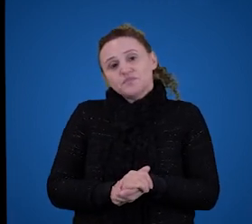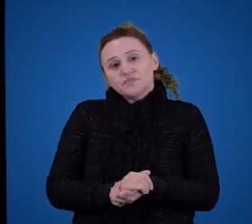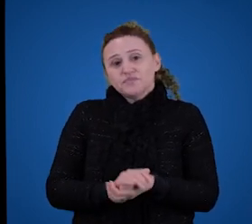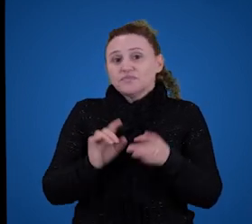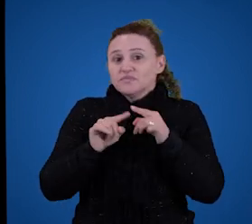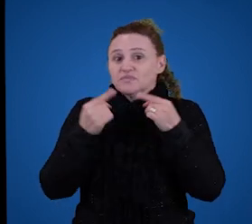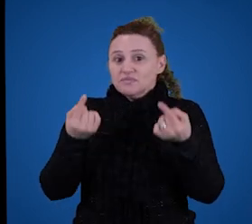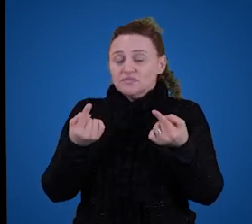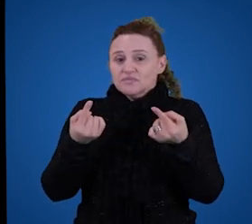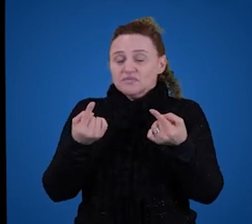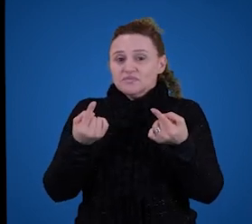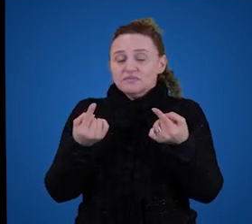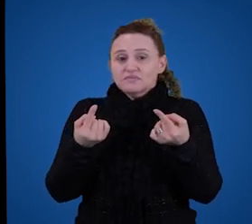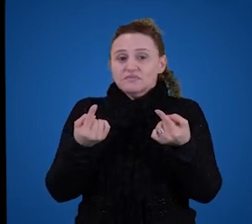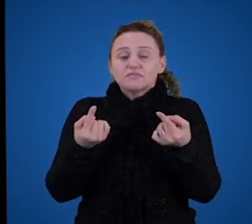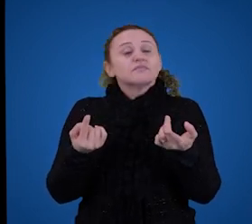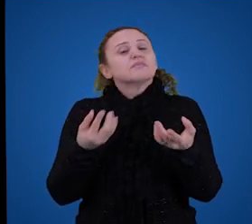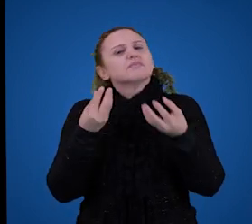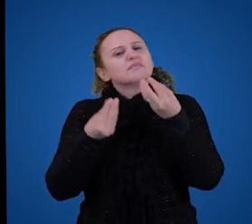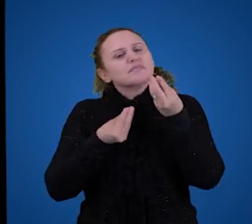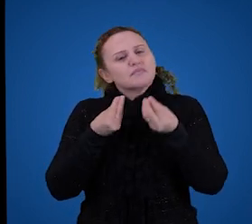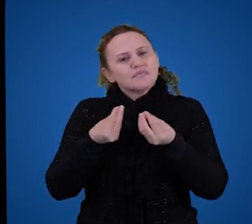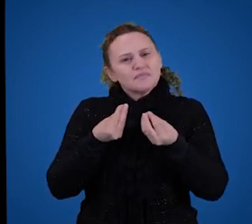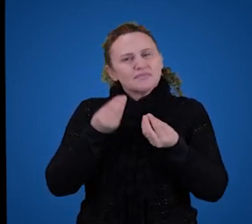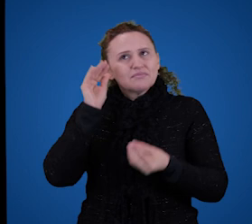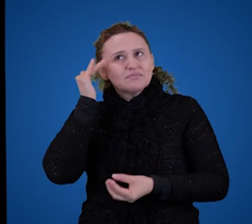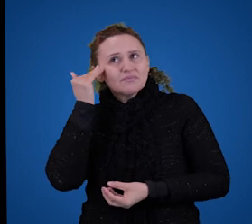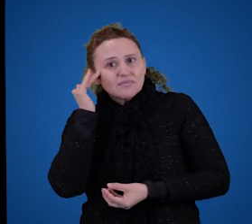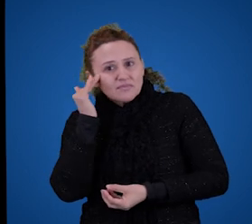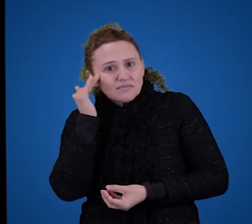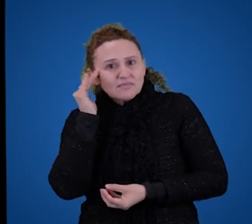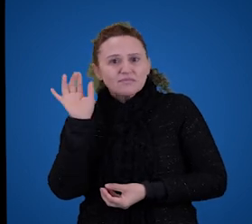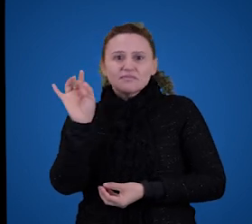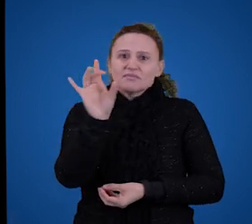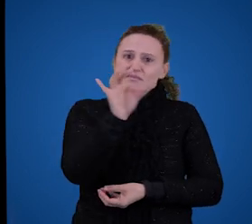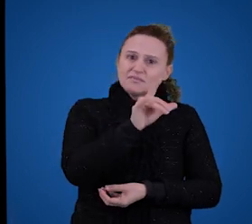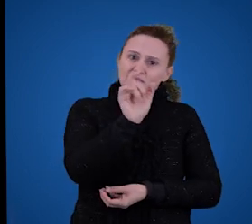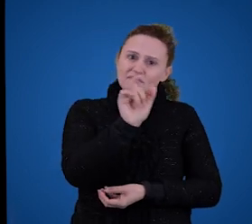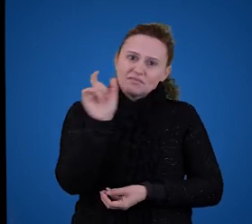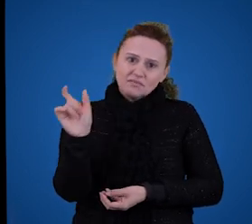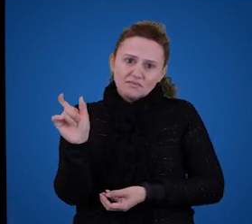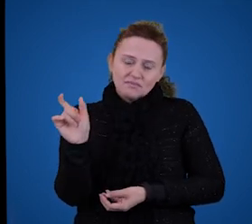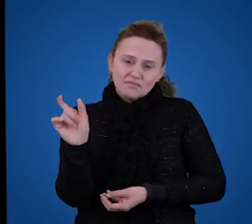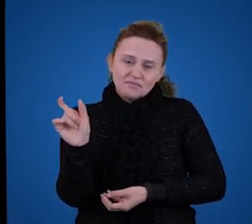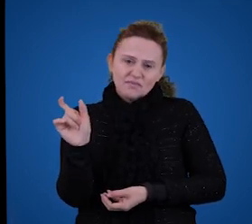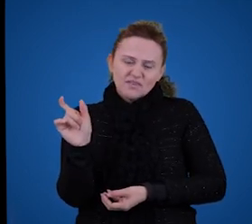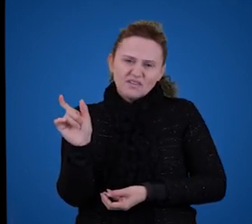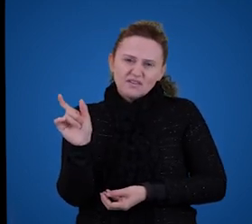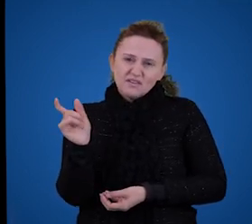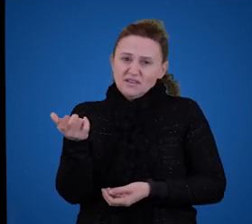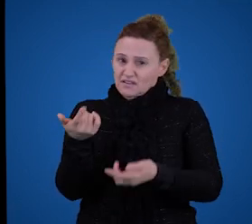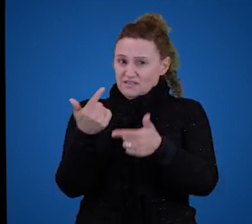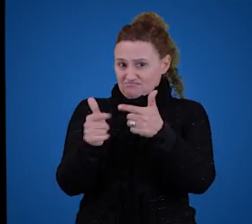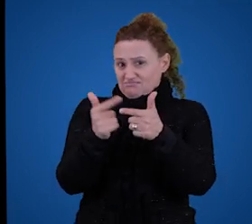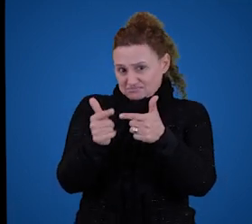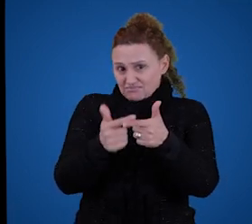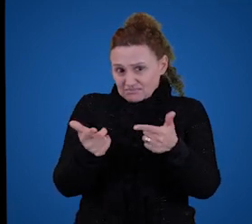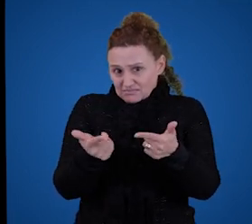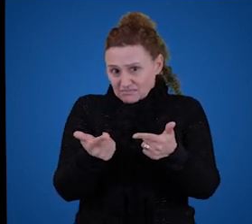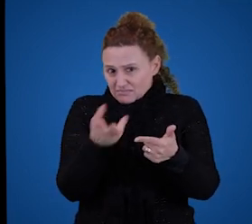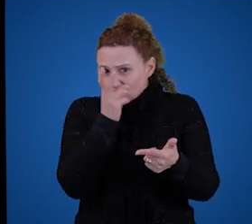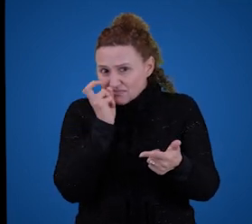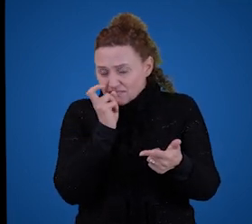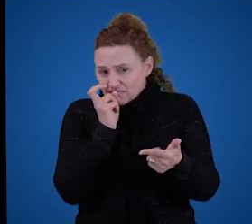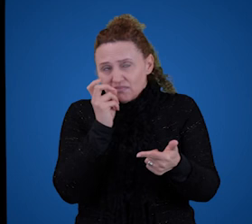Mais do que isso, como ou por que a gente compreende cada palavra? Porque a gente só mudou o problema de lugar, se vocês